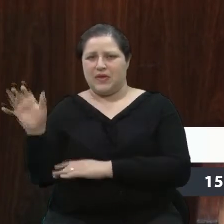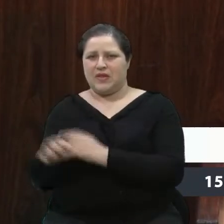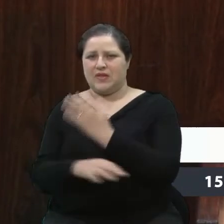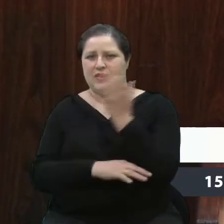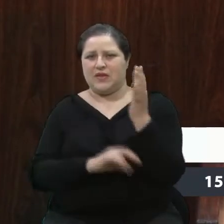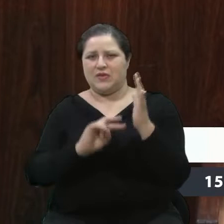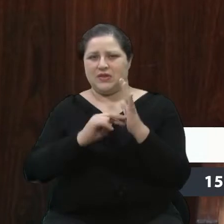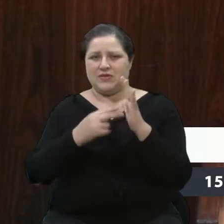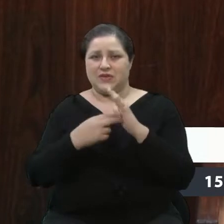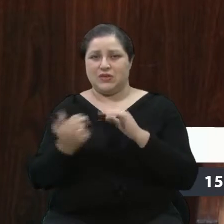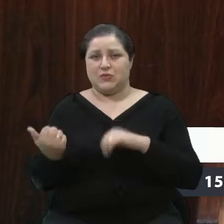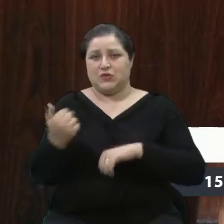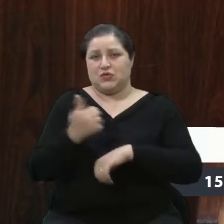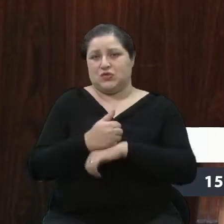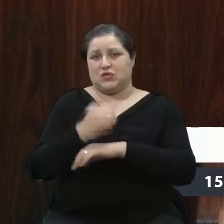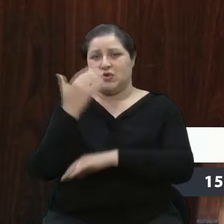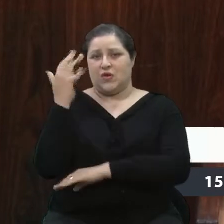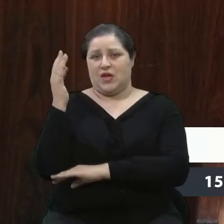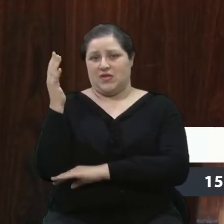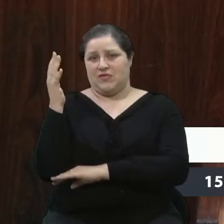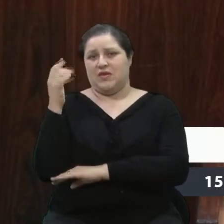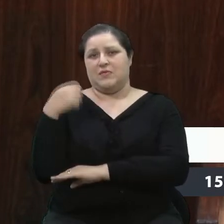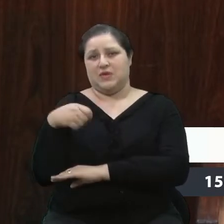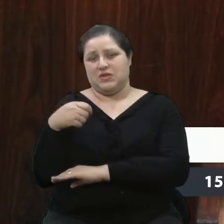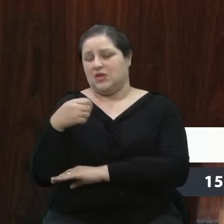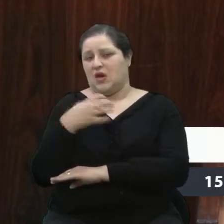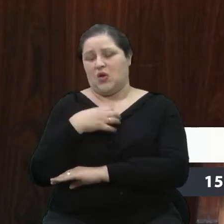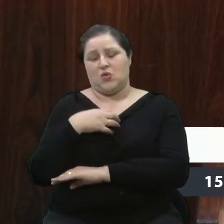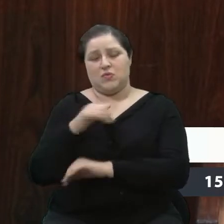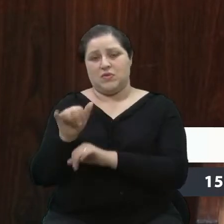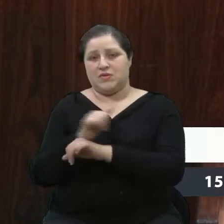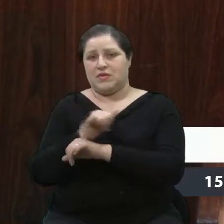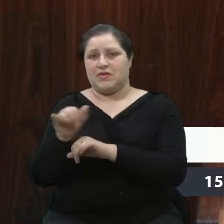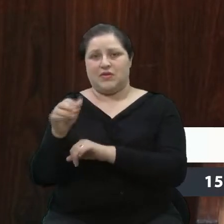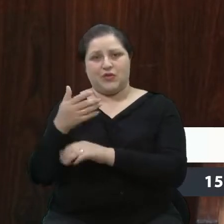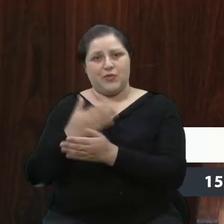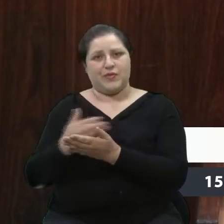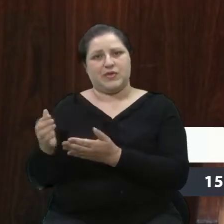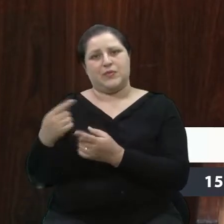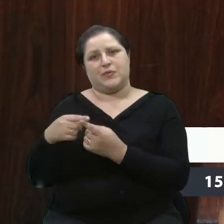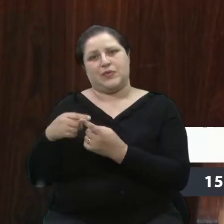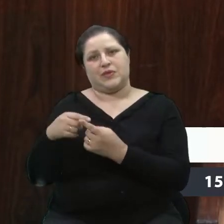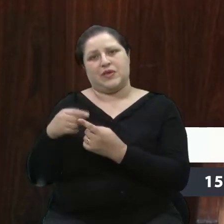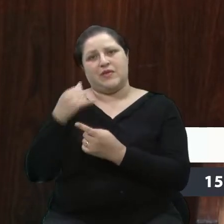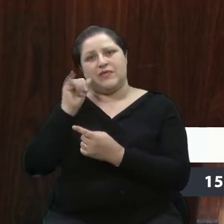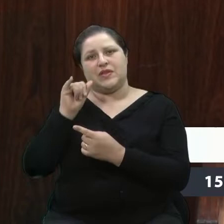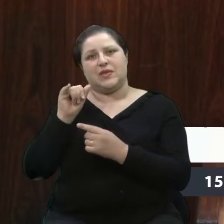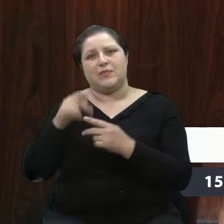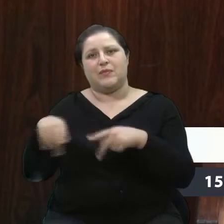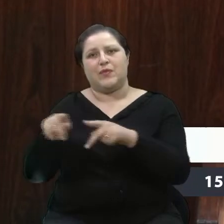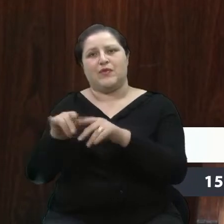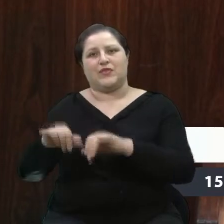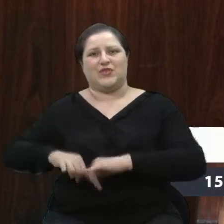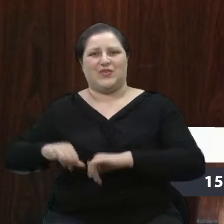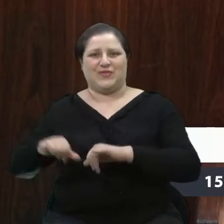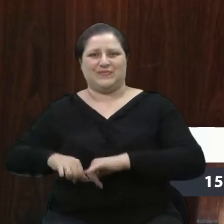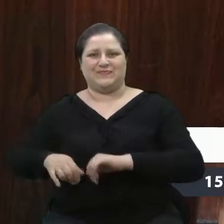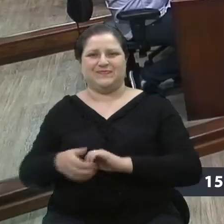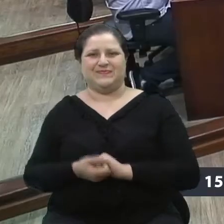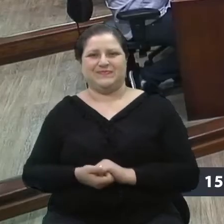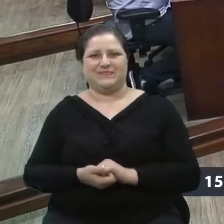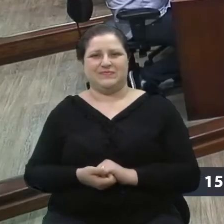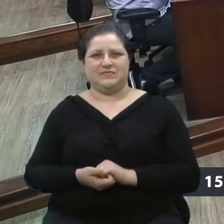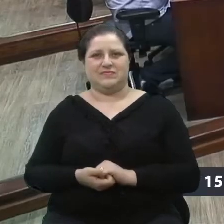das árvores. Enfim, há de se começar de alguma forma, porque quem sofre é a população. Obrigado, vereador Escalo.